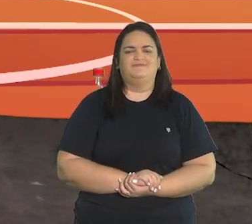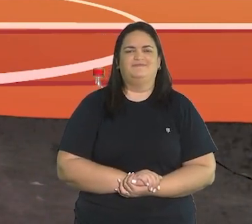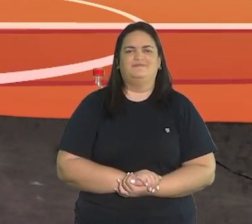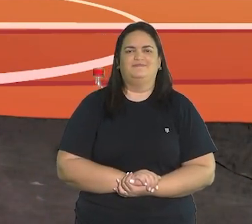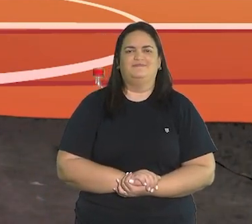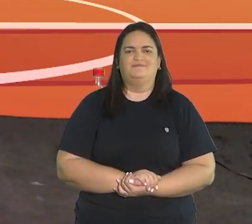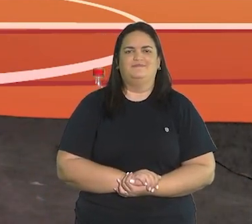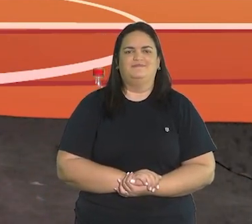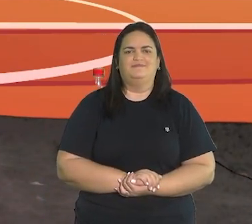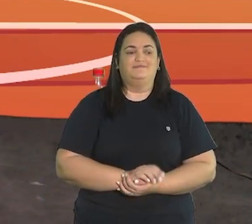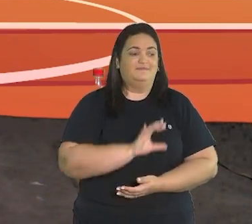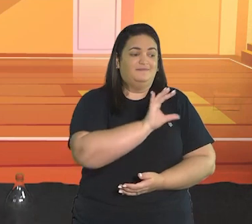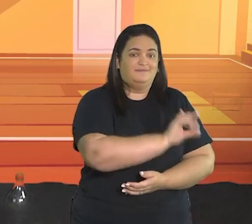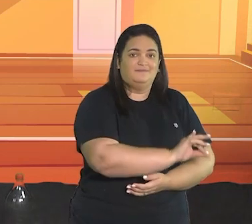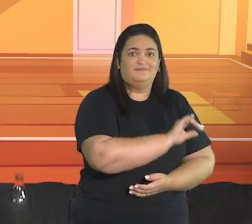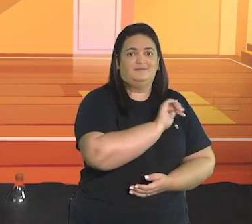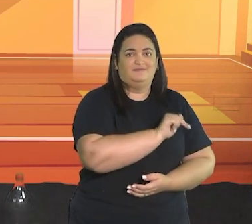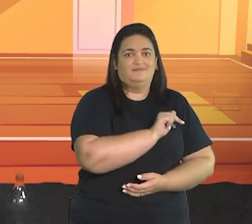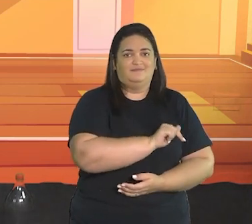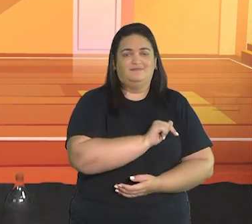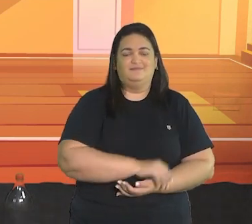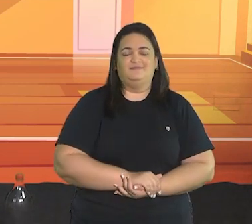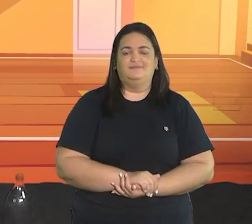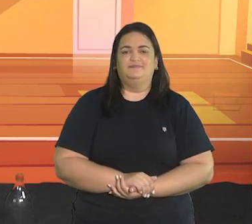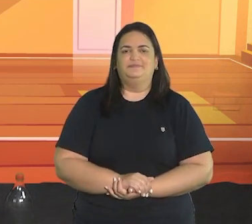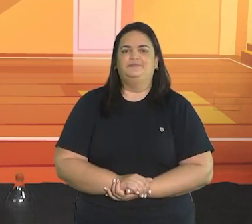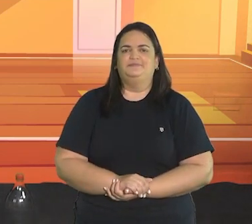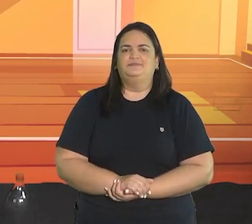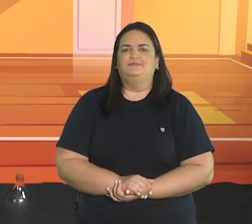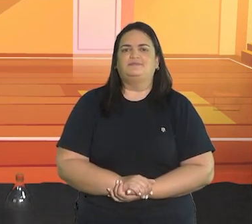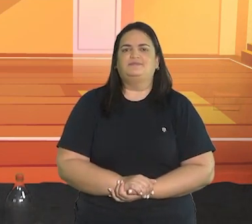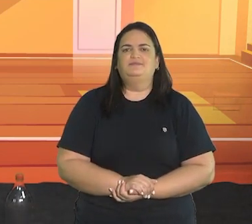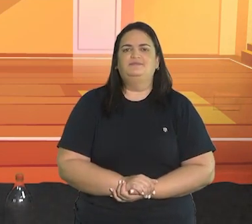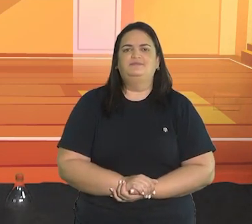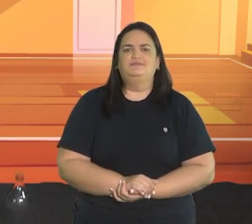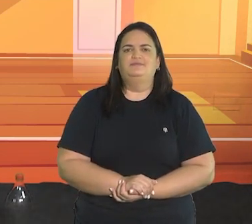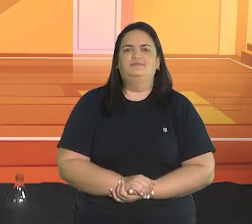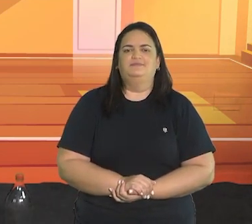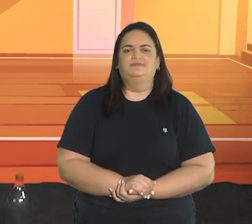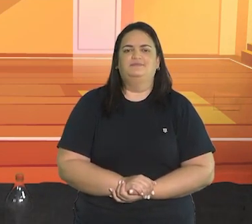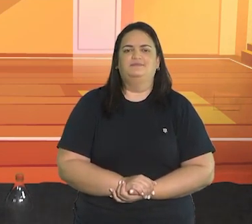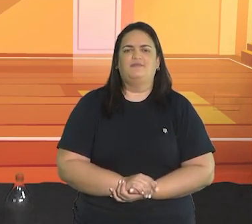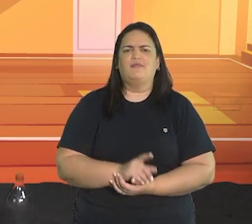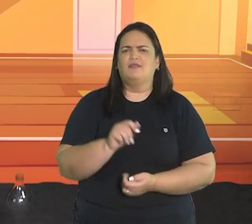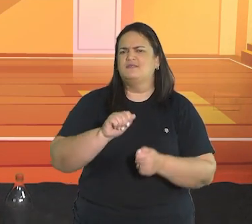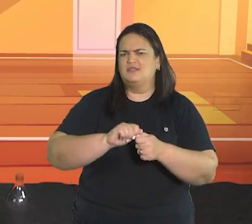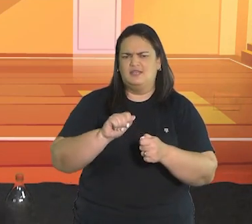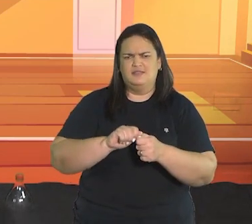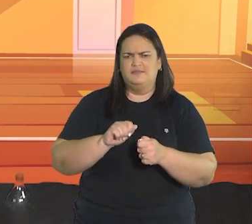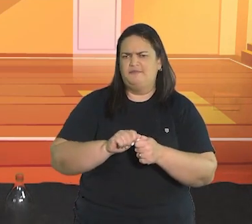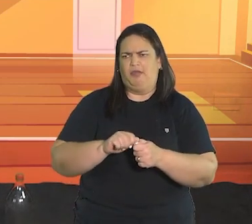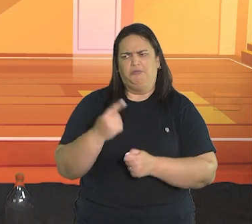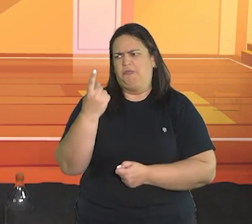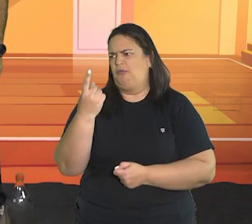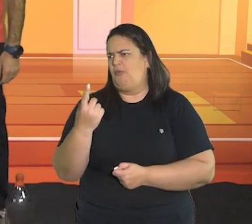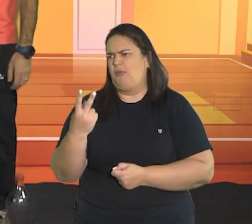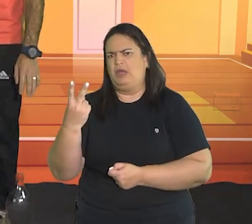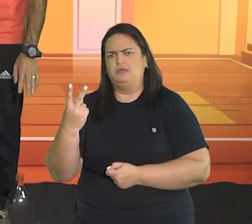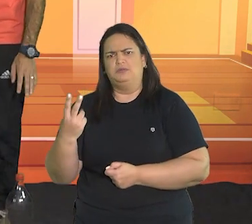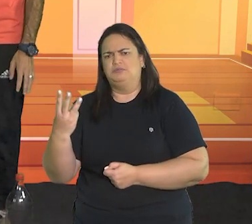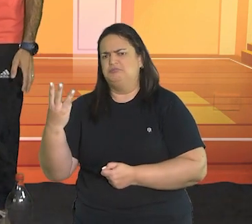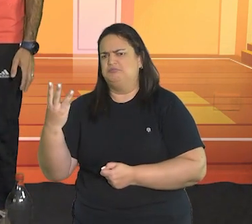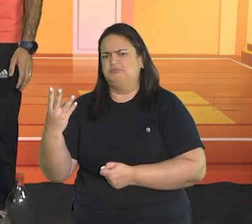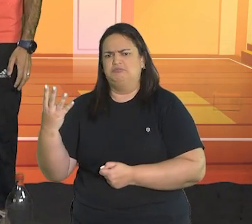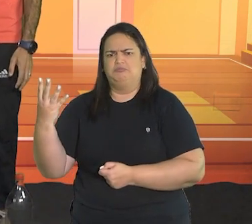Chegando aqui, penduro o cabide na linhazinha. Certo? Vocês